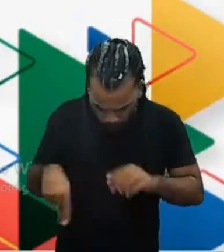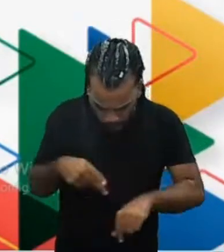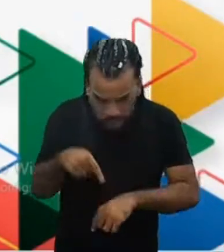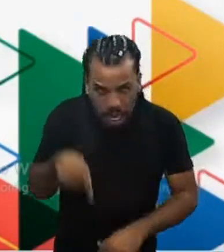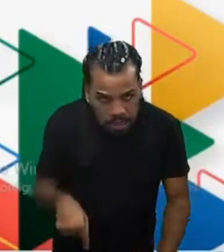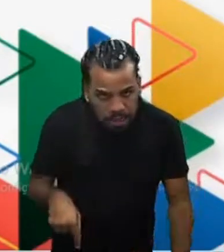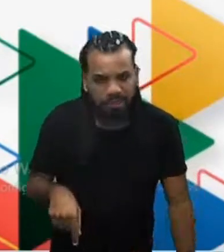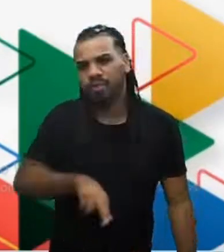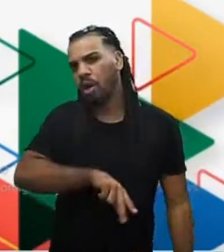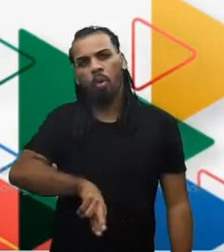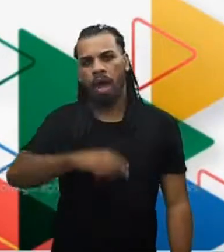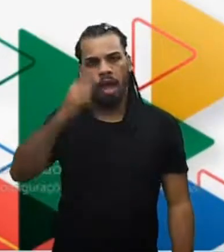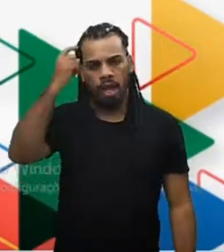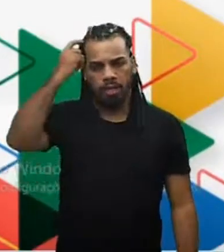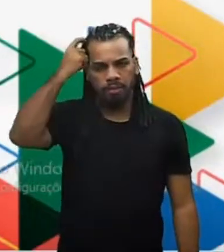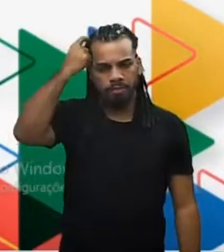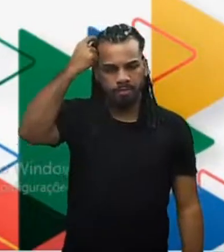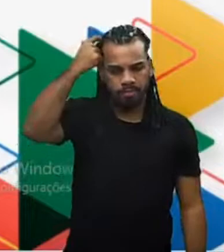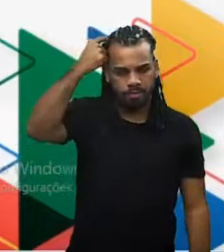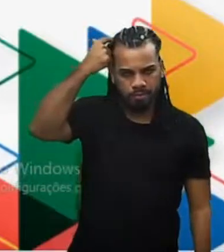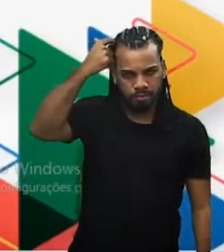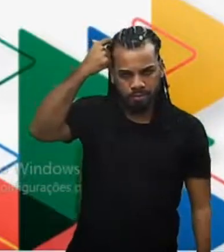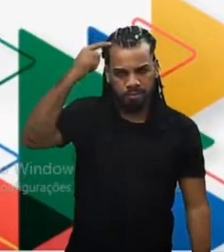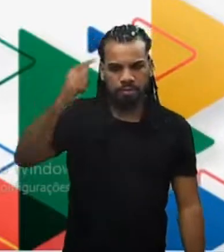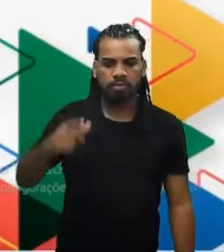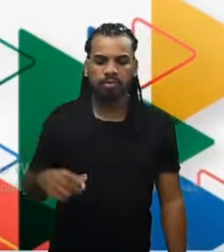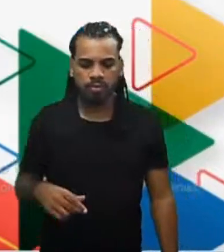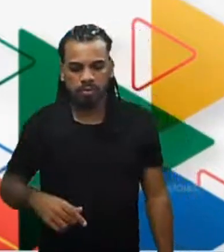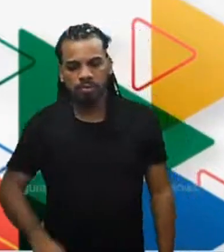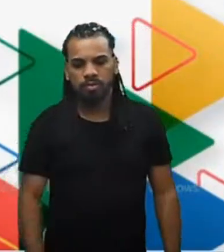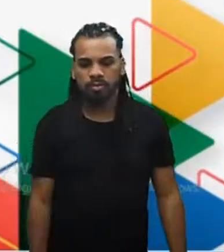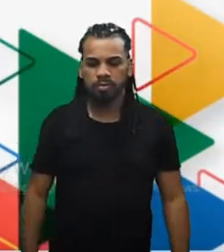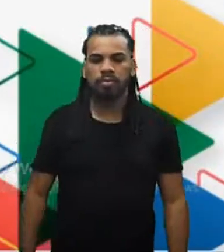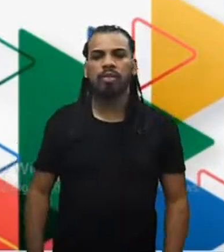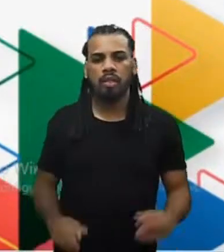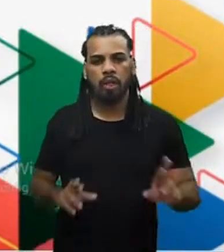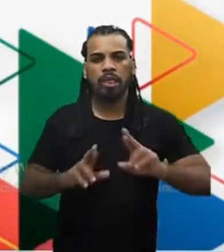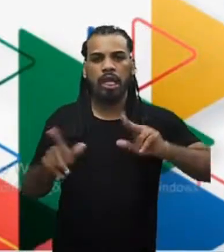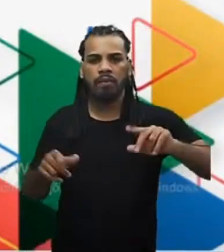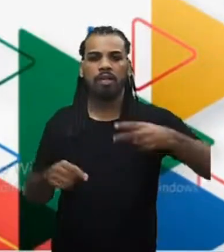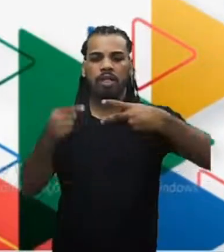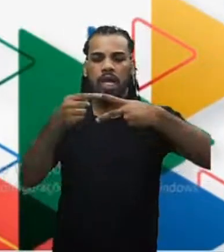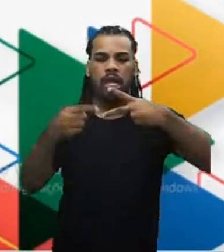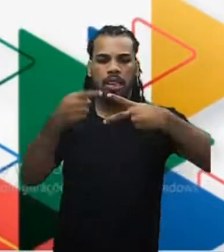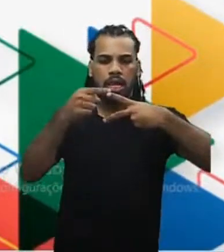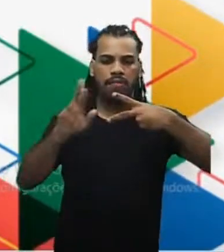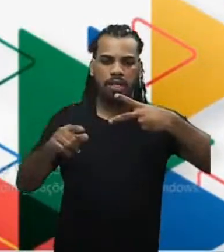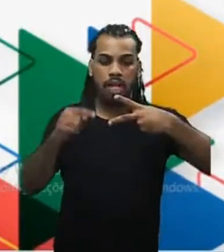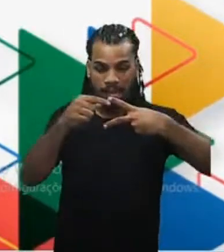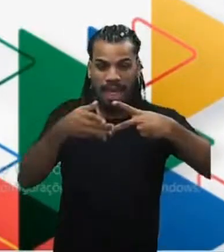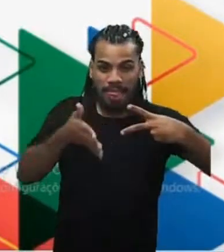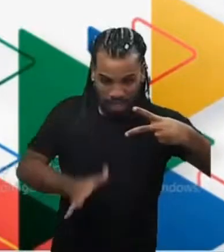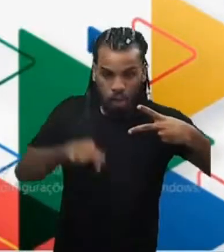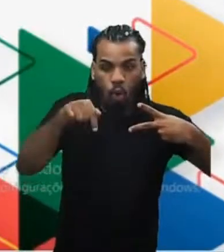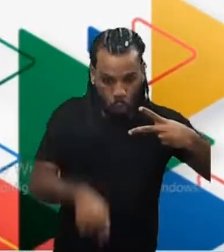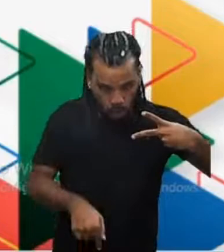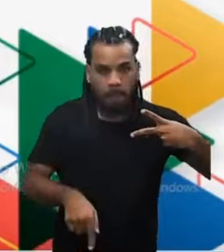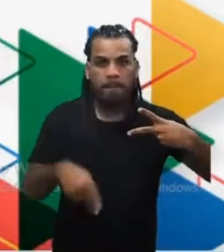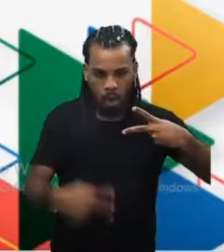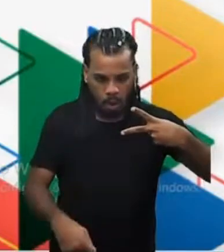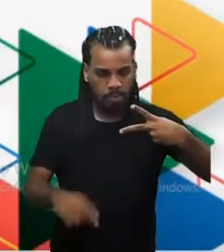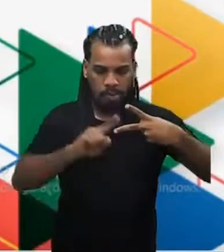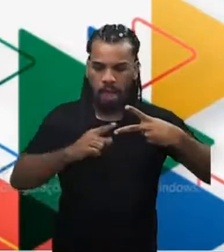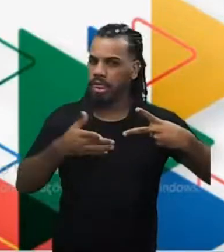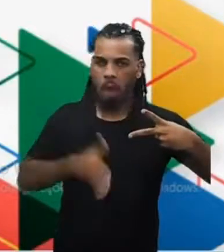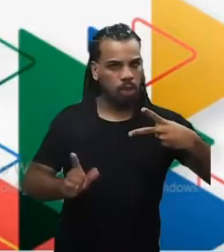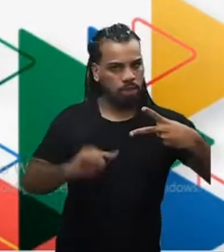ou da região em que habita, é o antônimo de autoctone. Beleza? Dando